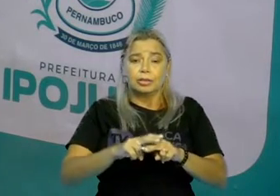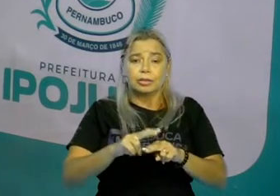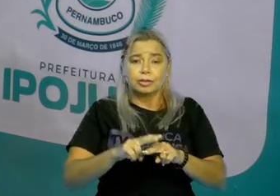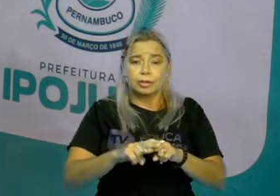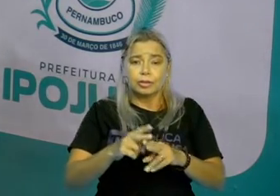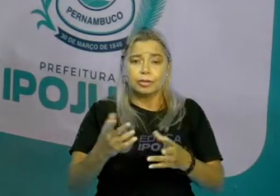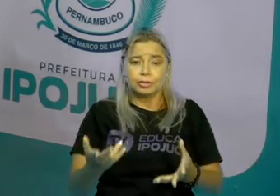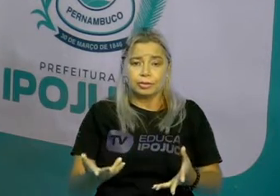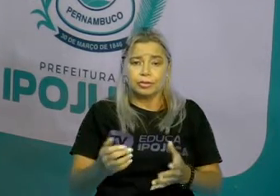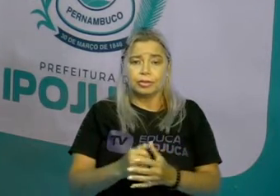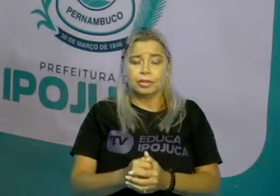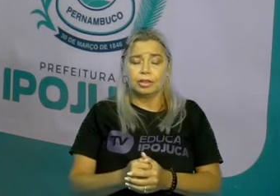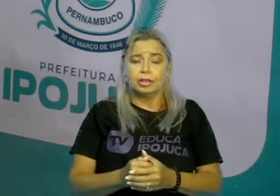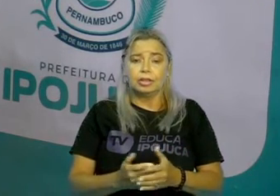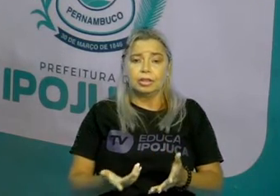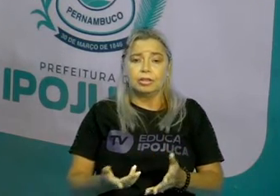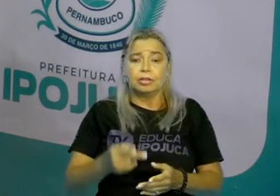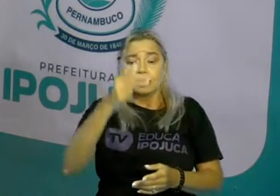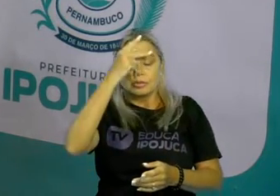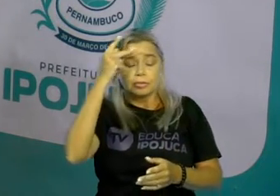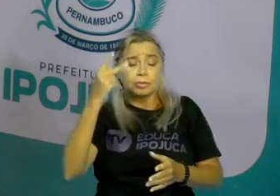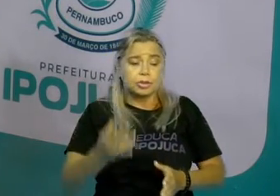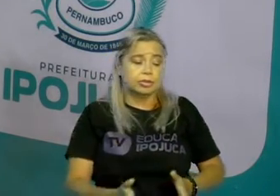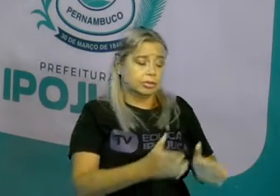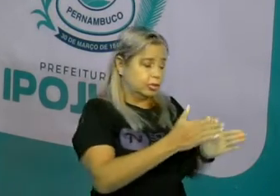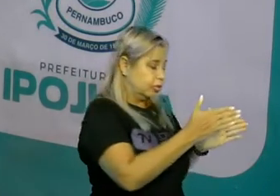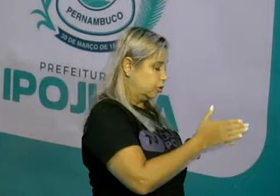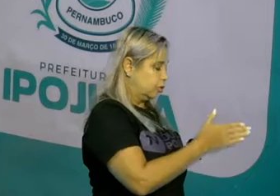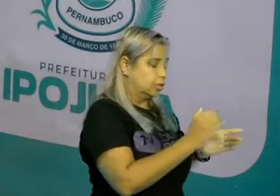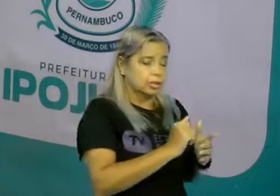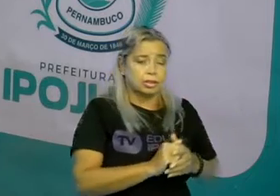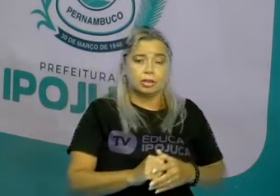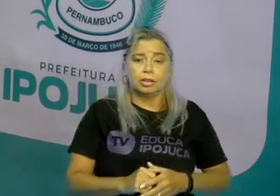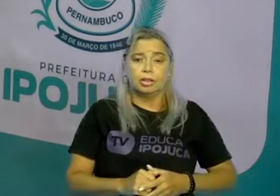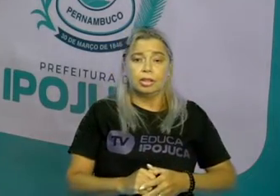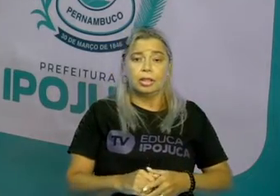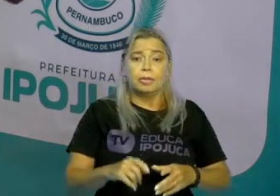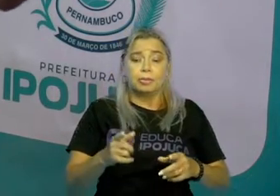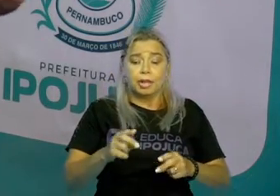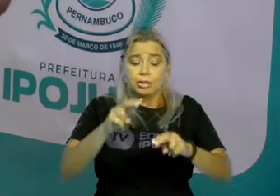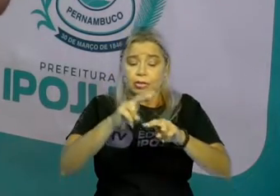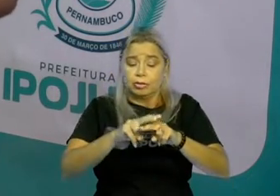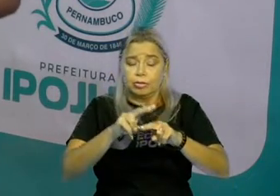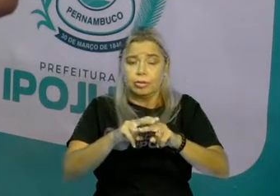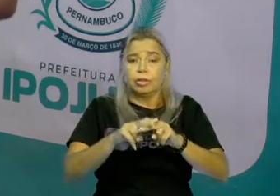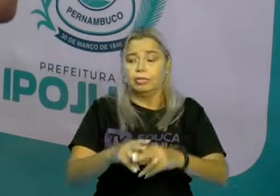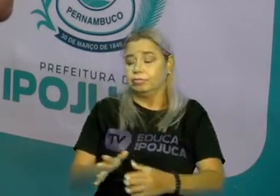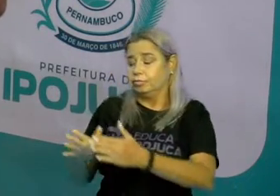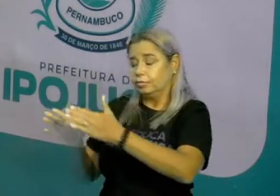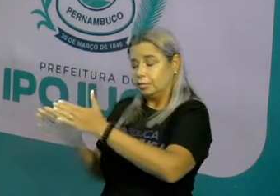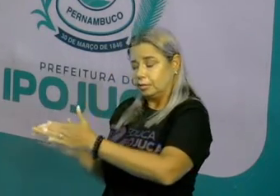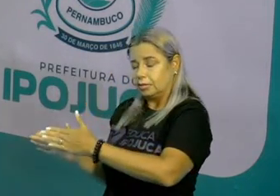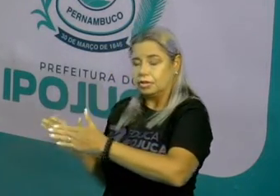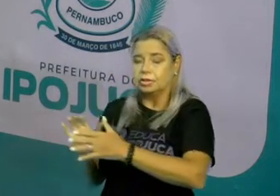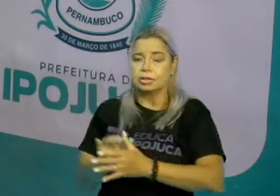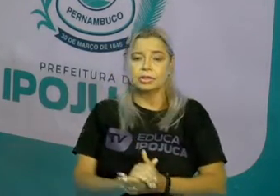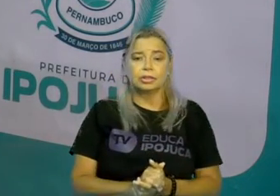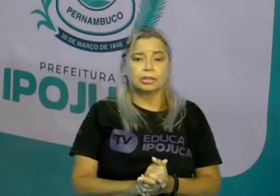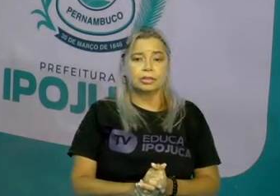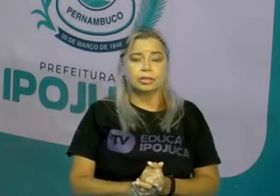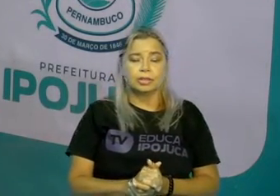Sendo assim, a gente vai perceber que todos nós temos um lado direito e um lado